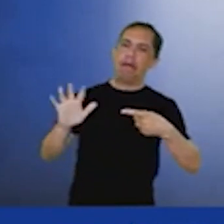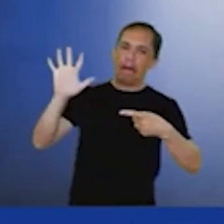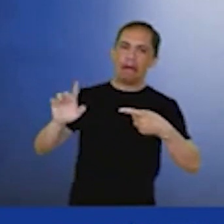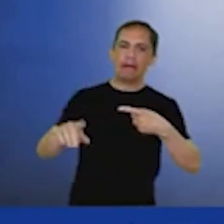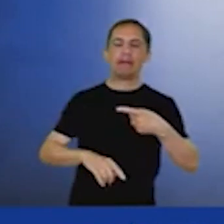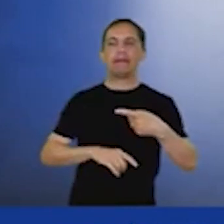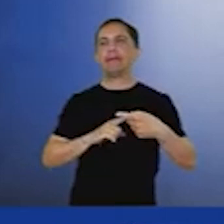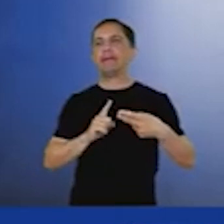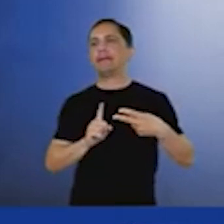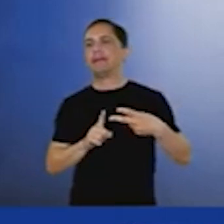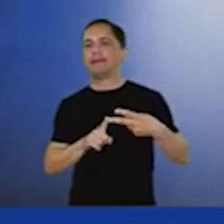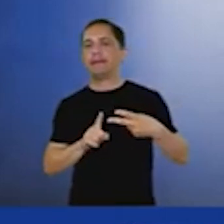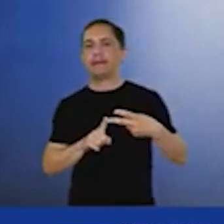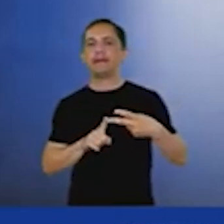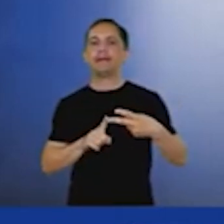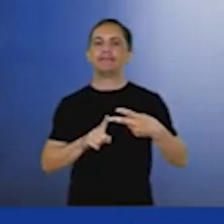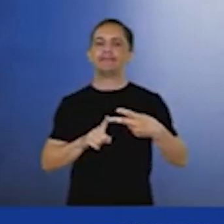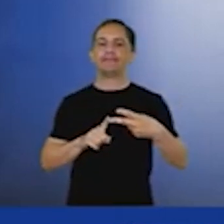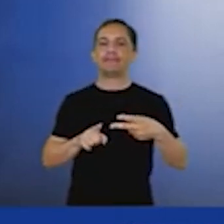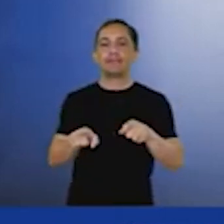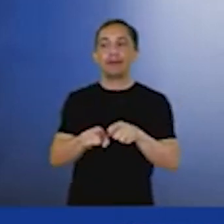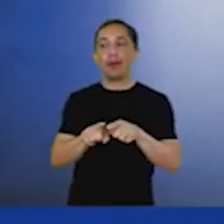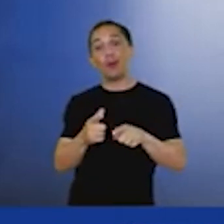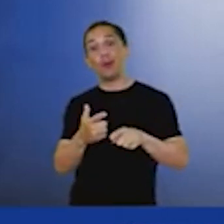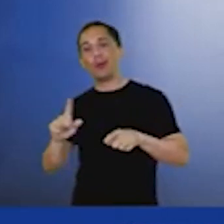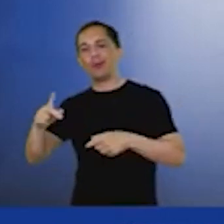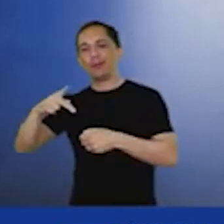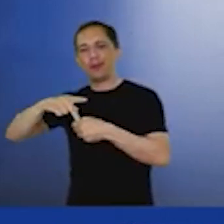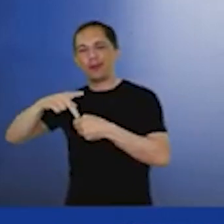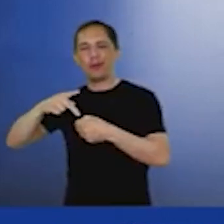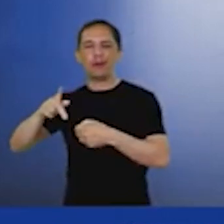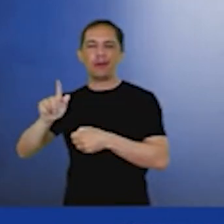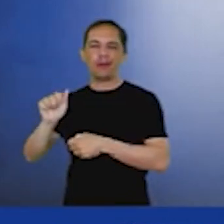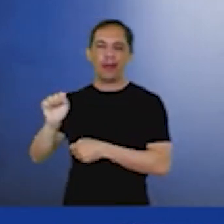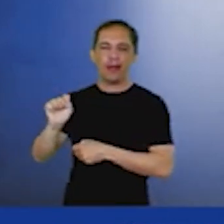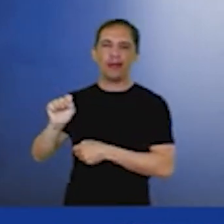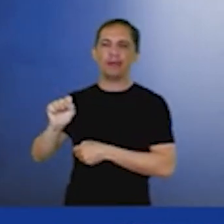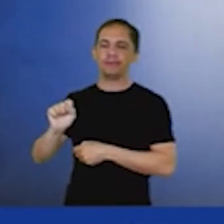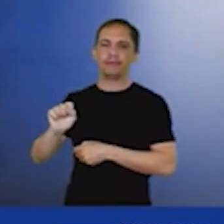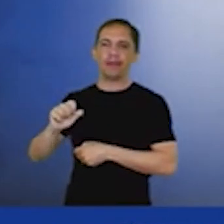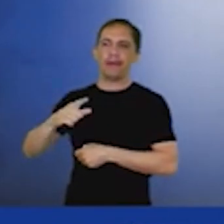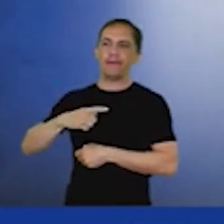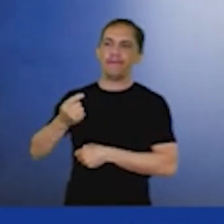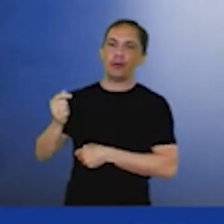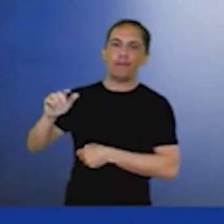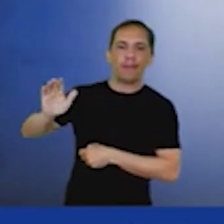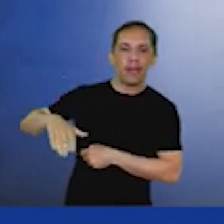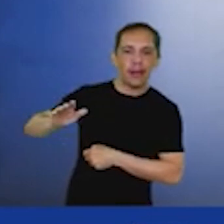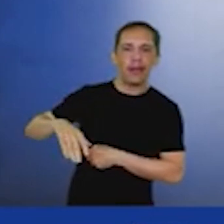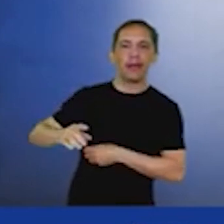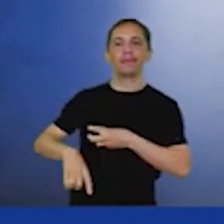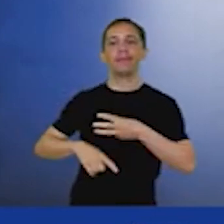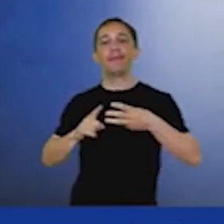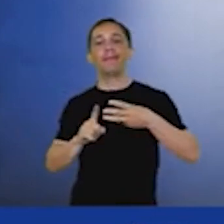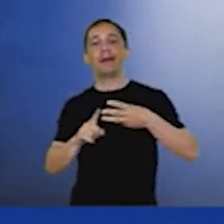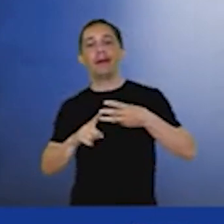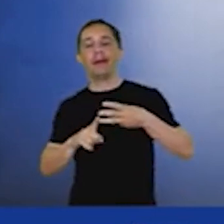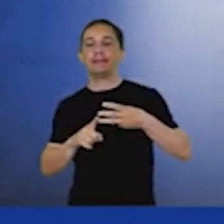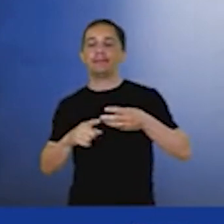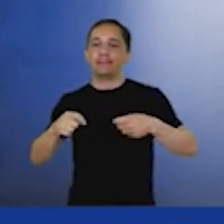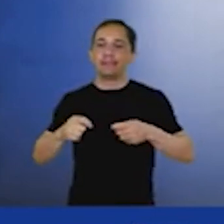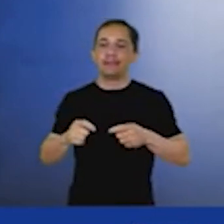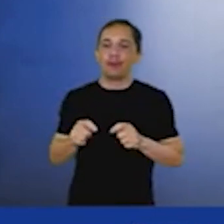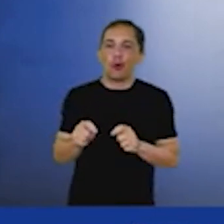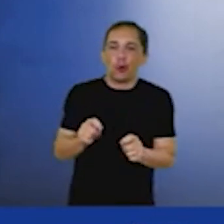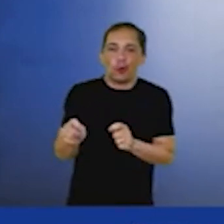que emite é mais barata e mais competitiva e a questão da segurança energética, a gente tem que estar sempre preservando o investimento. Então,